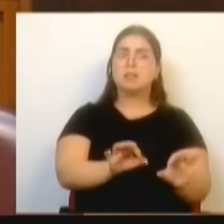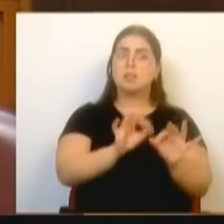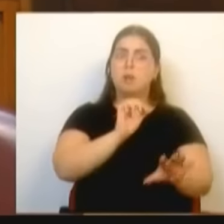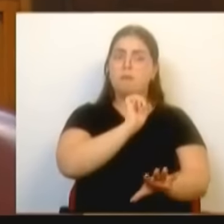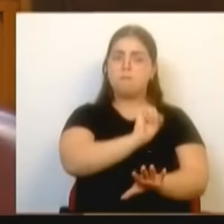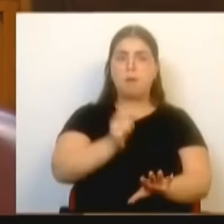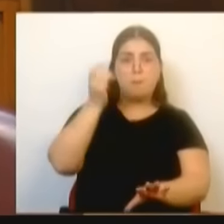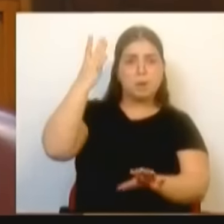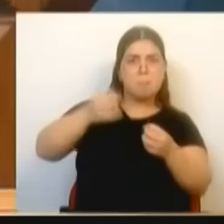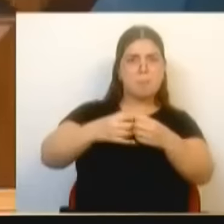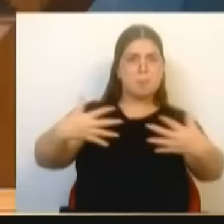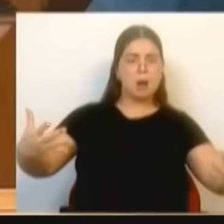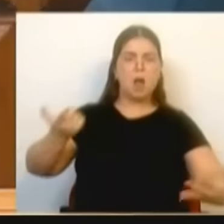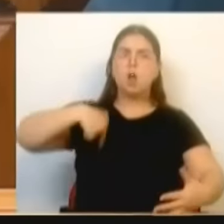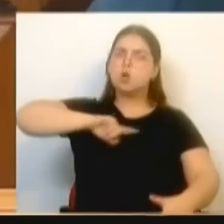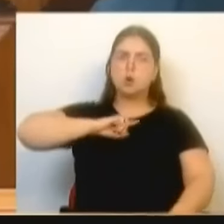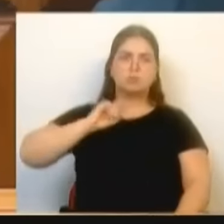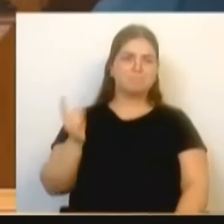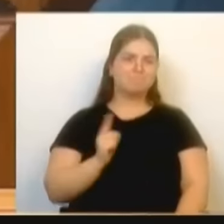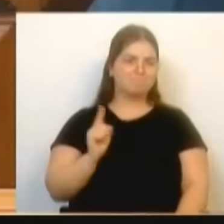em Portugal. Sempre fizemos o contrário.